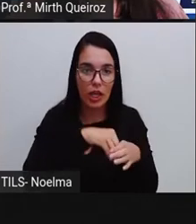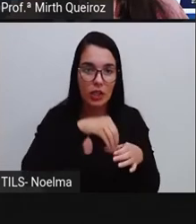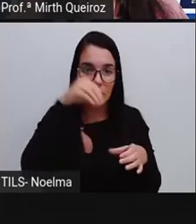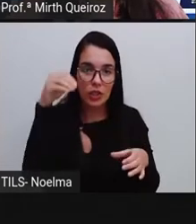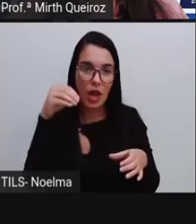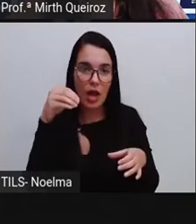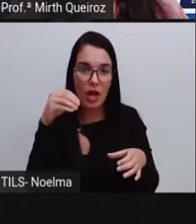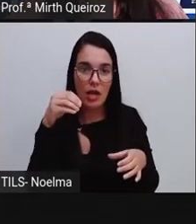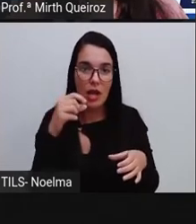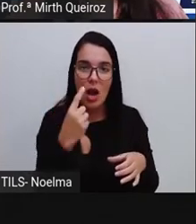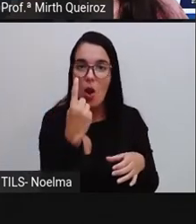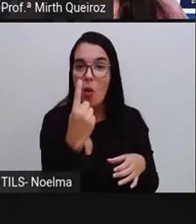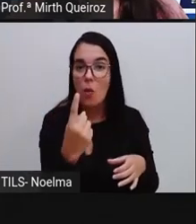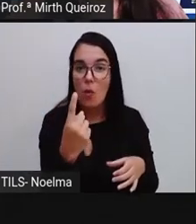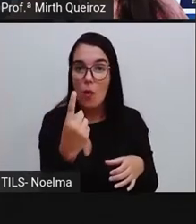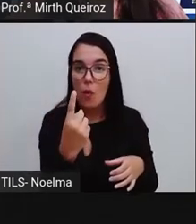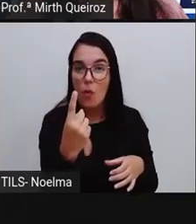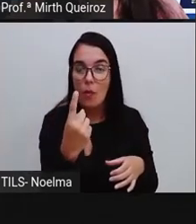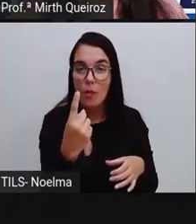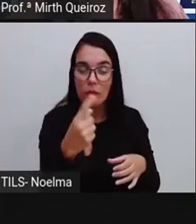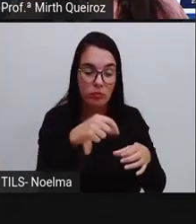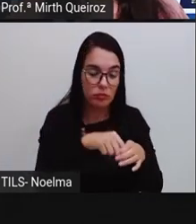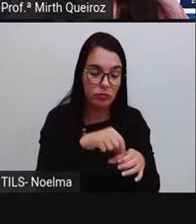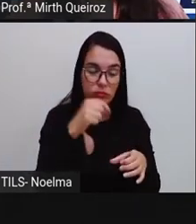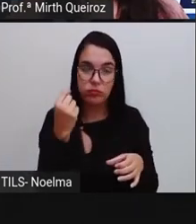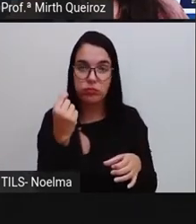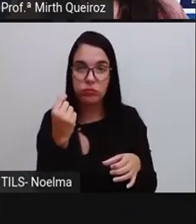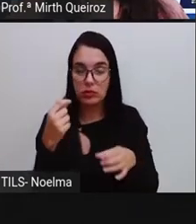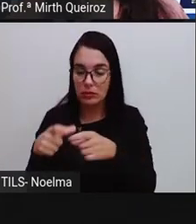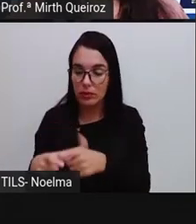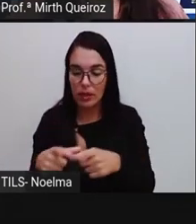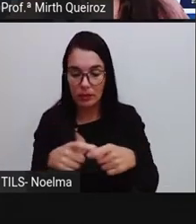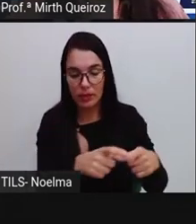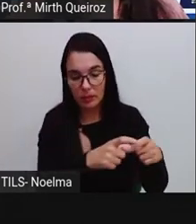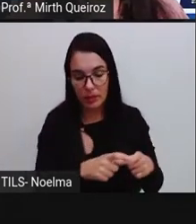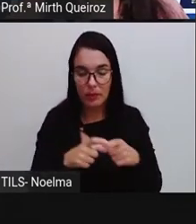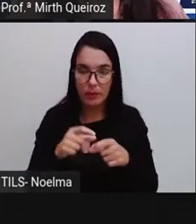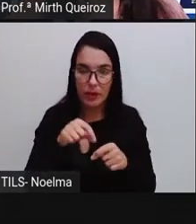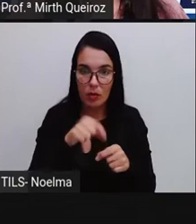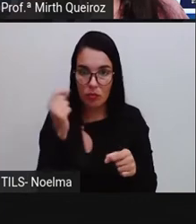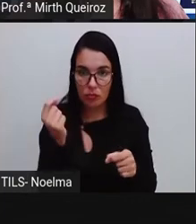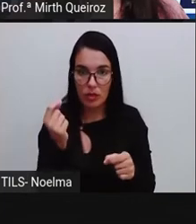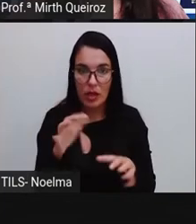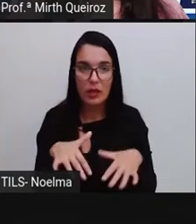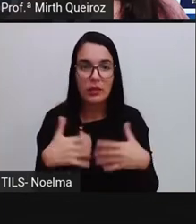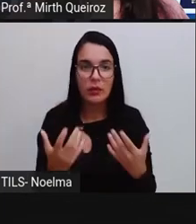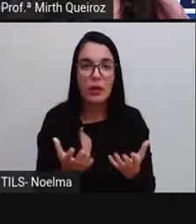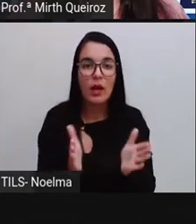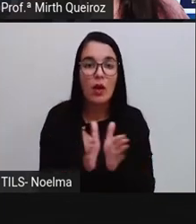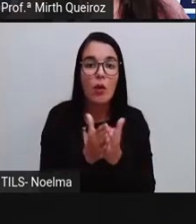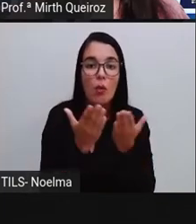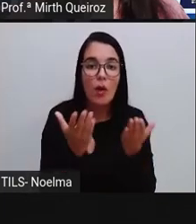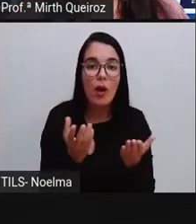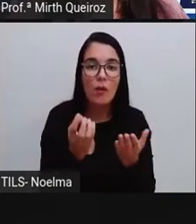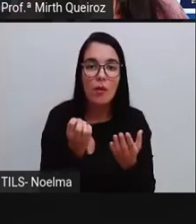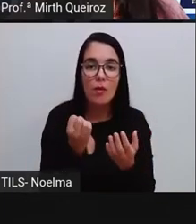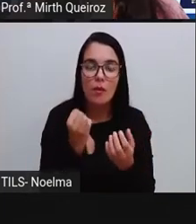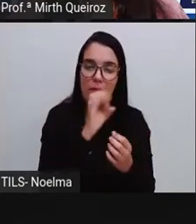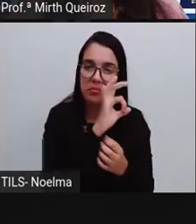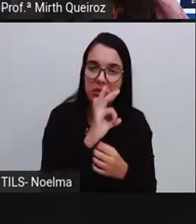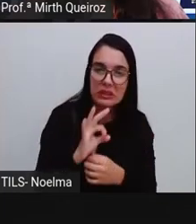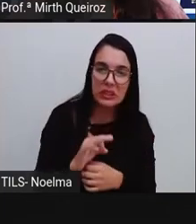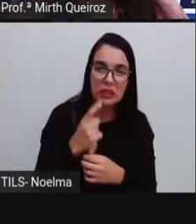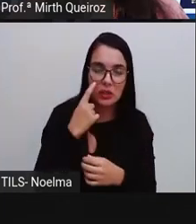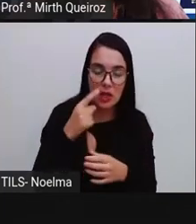doze. Então, nosso espaço amostral é de doze aqui. Qual a probabilidade de, em sua